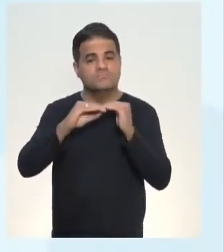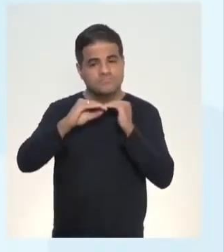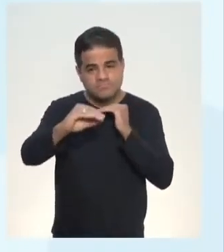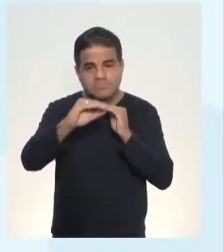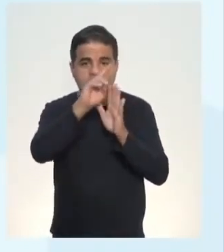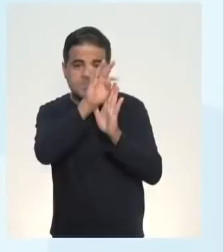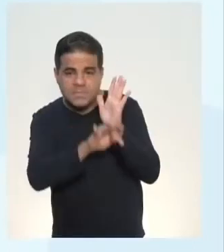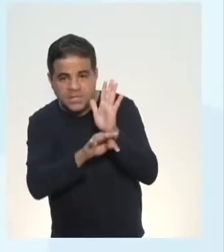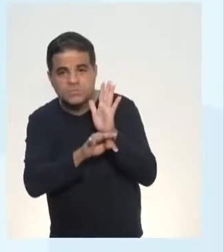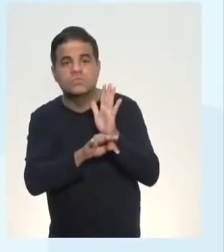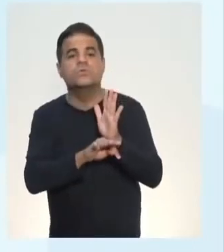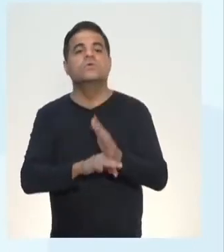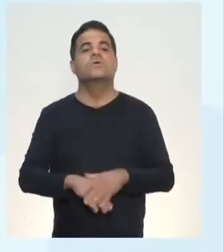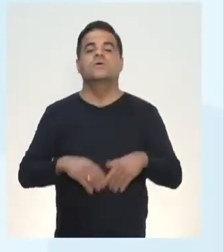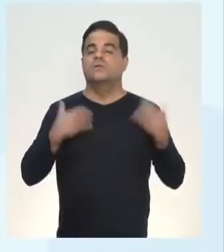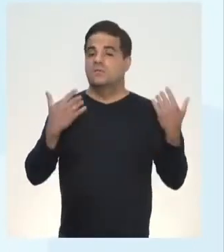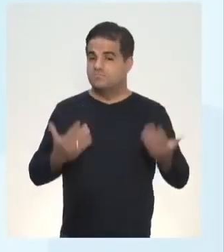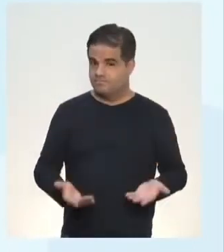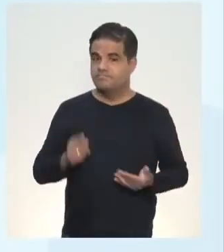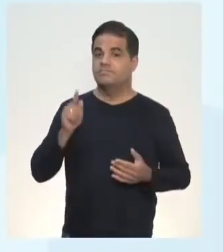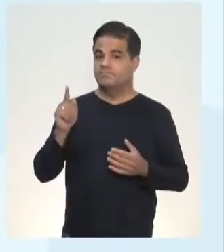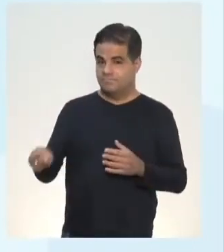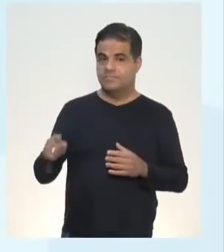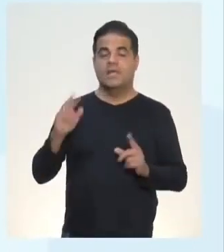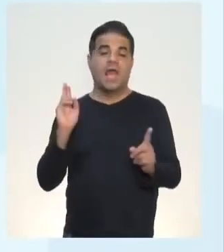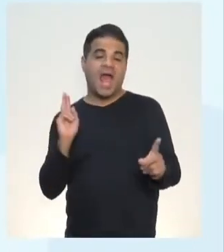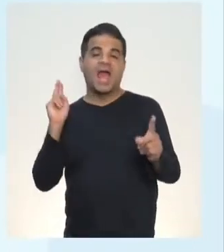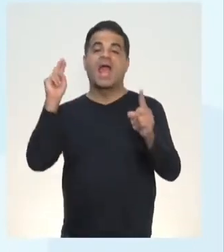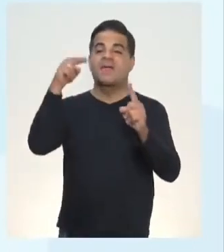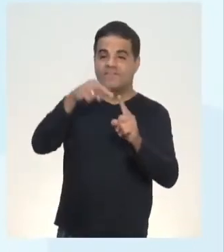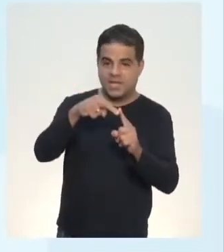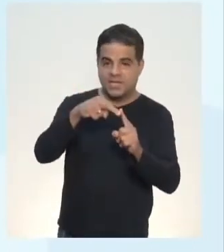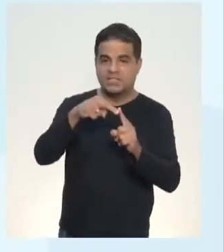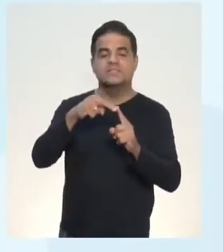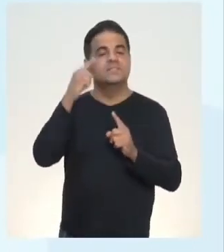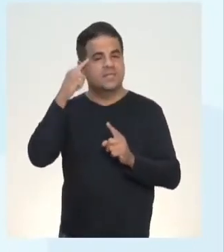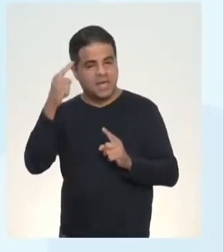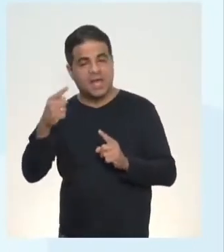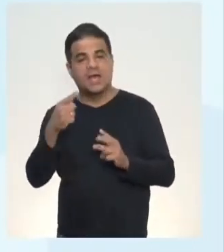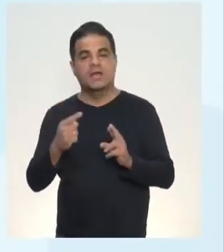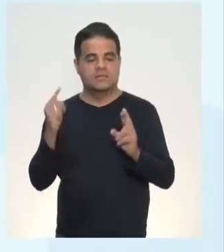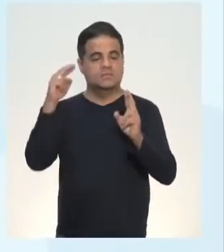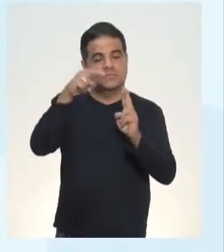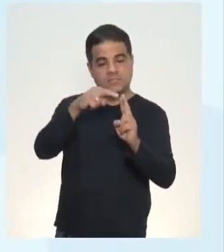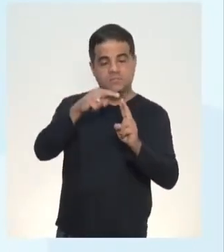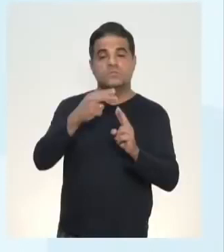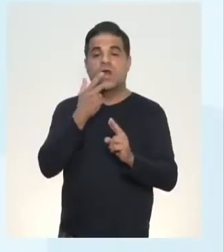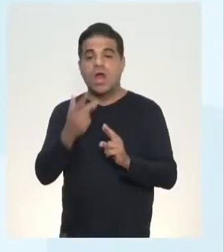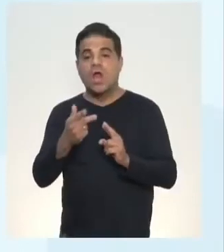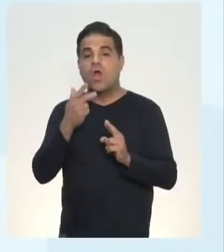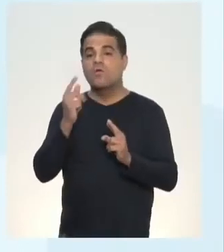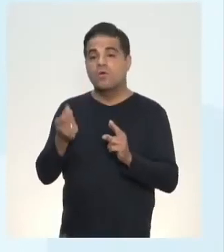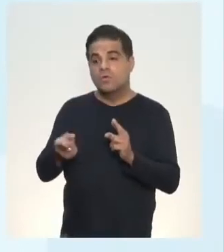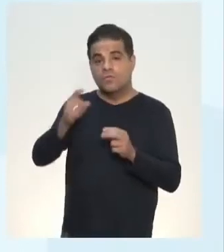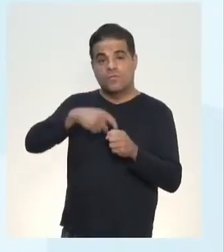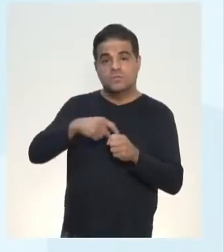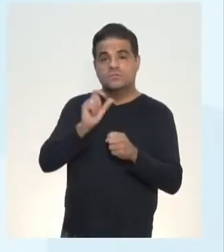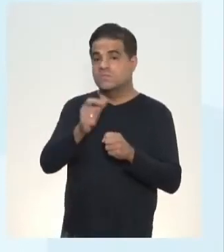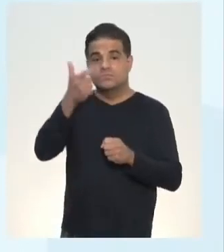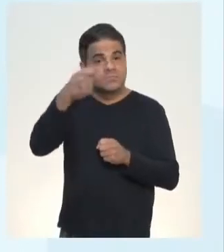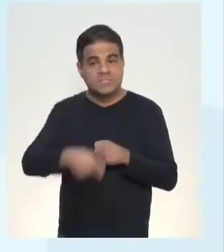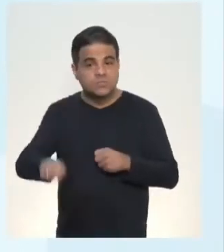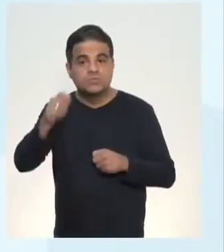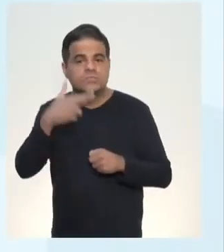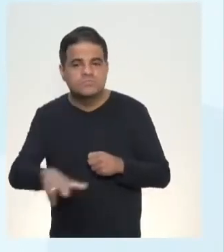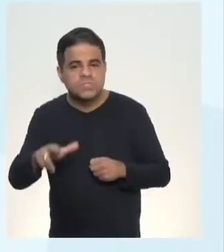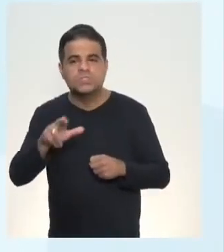textual. Então, essa é a referencial. Eu retomo a palavra que foi dita antes, sem repeti